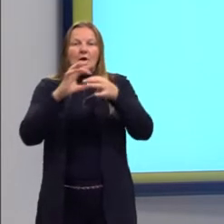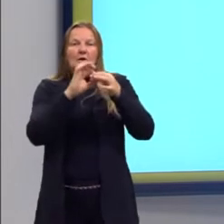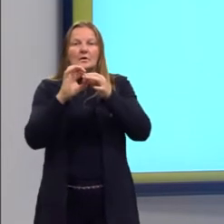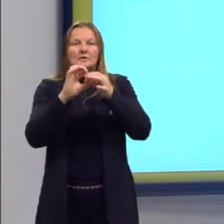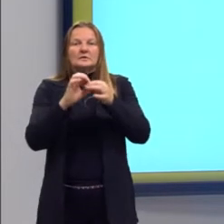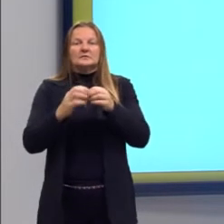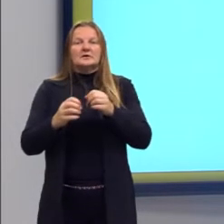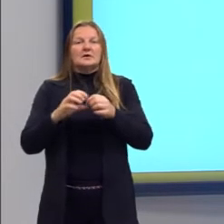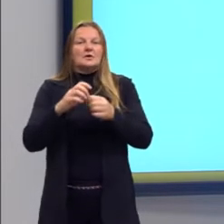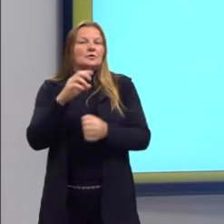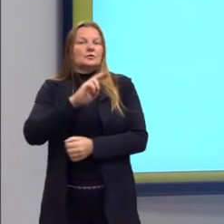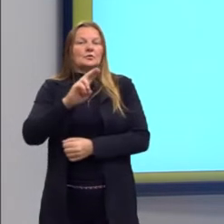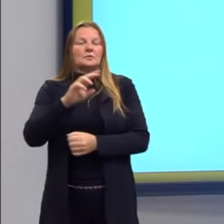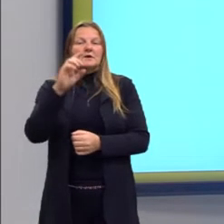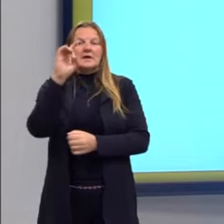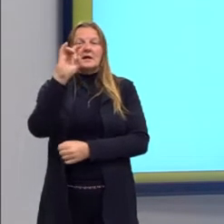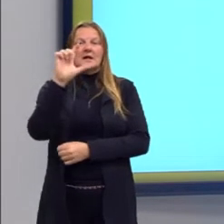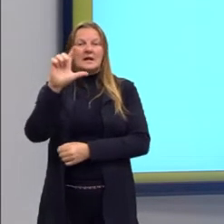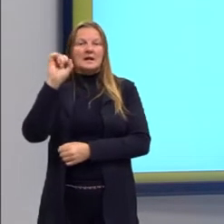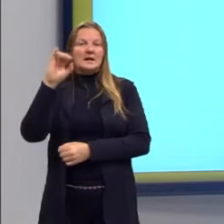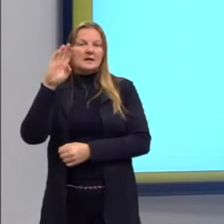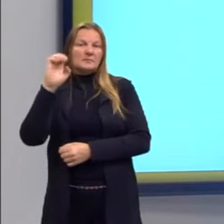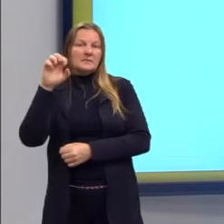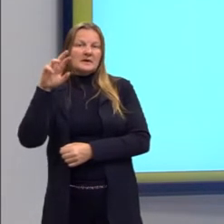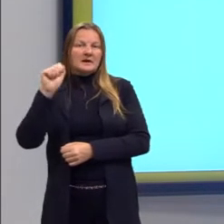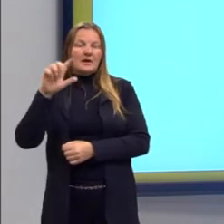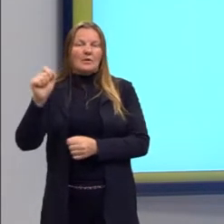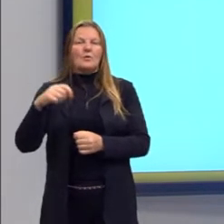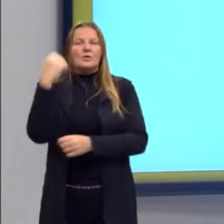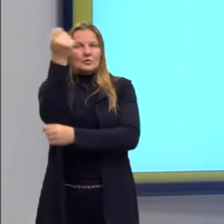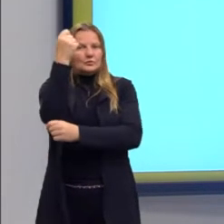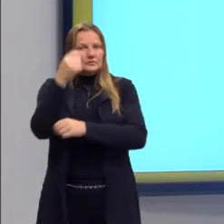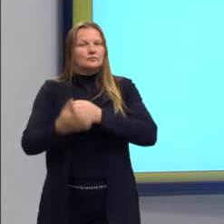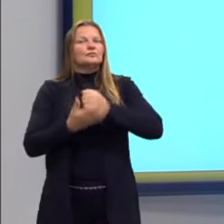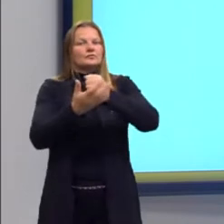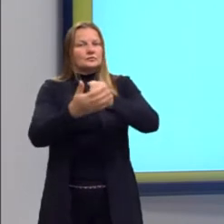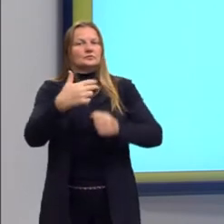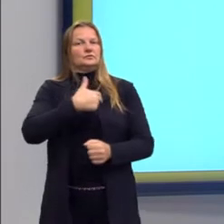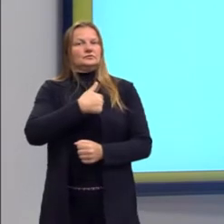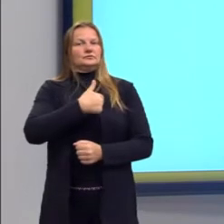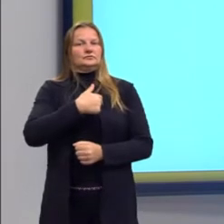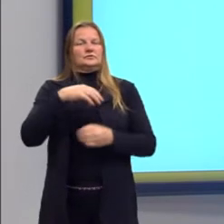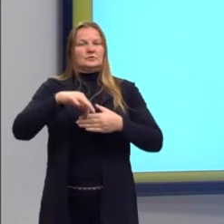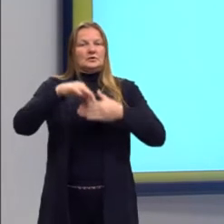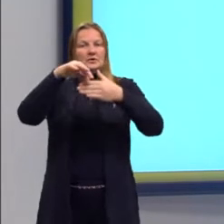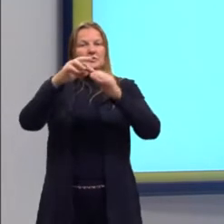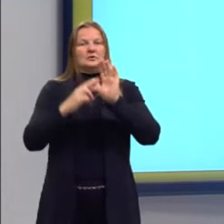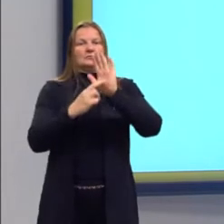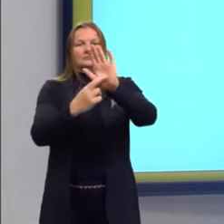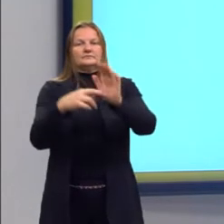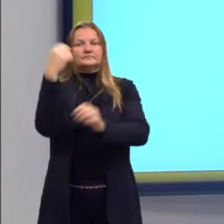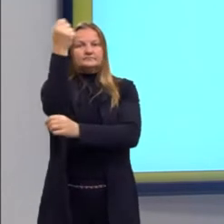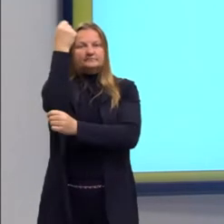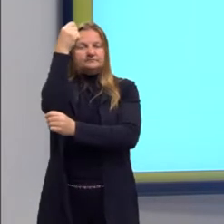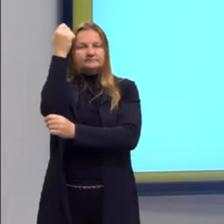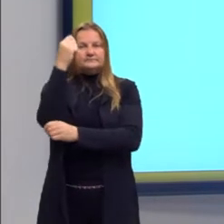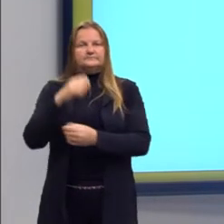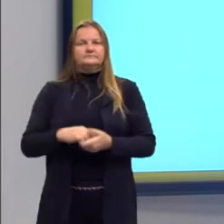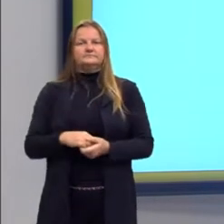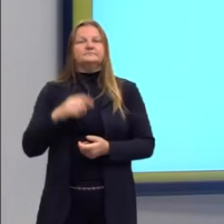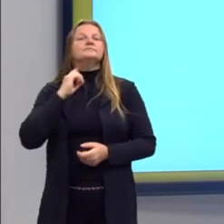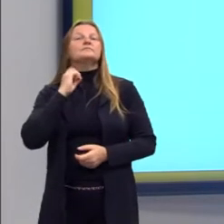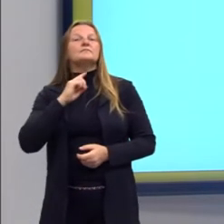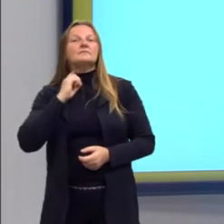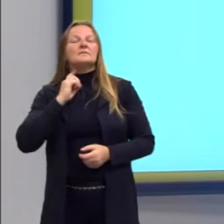na aliança liberal, que ele tem, então, o apoio do Rio Grande do Sul, Getúlio Vargas está representando o Rio Grande do Sul, vai ter o apoio de Minas